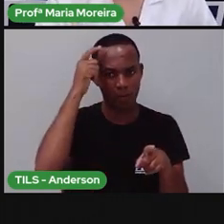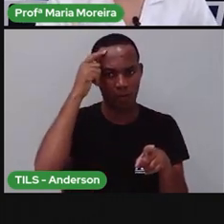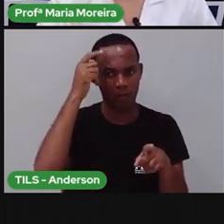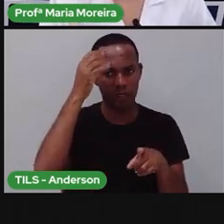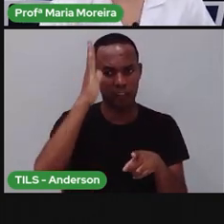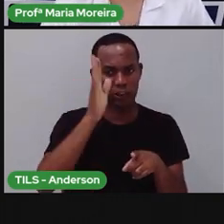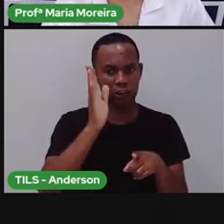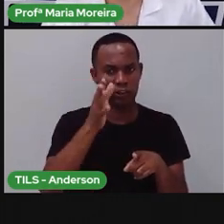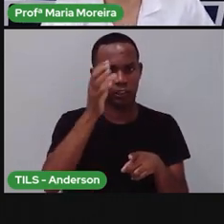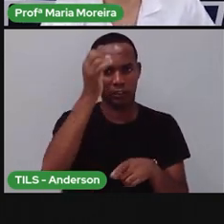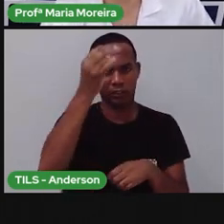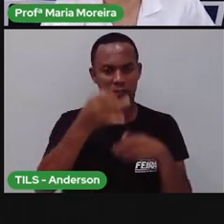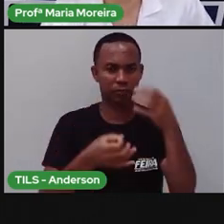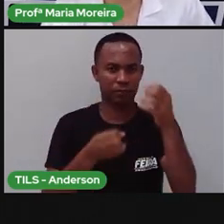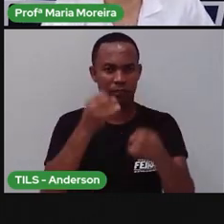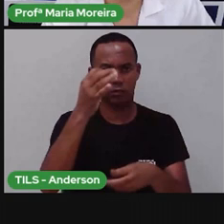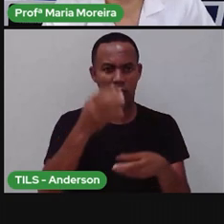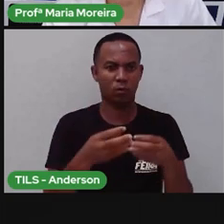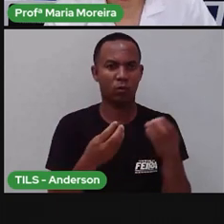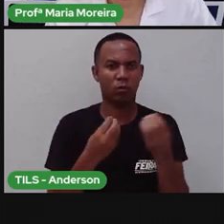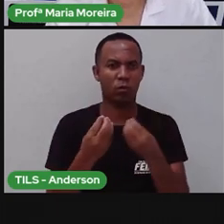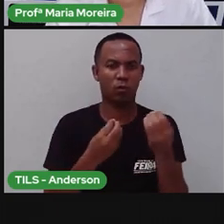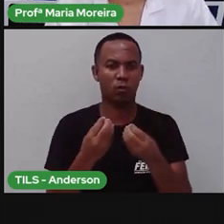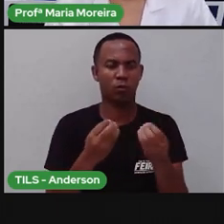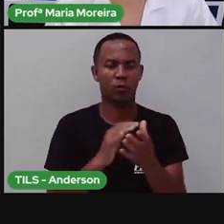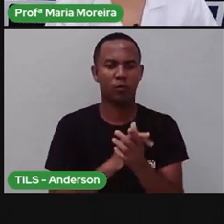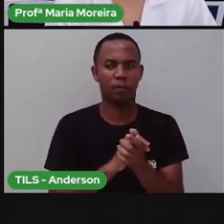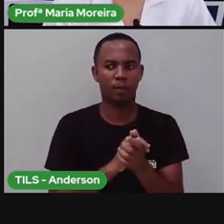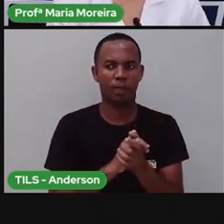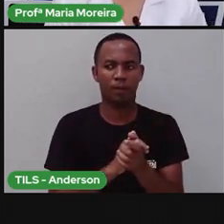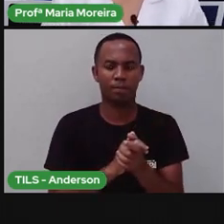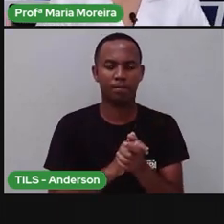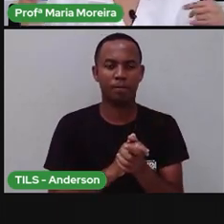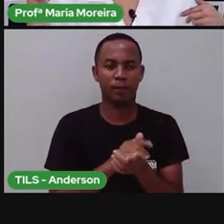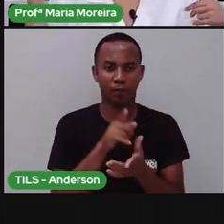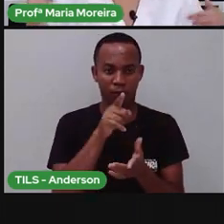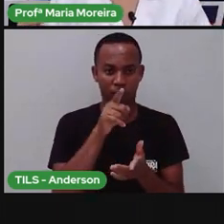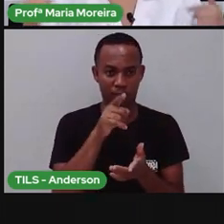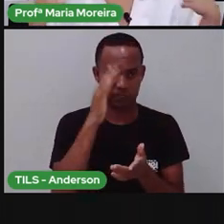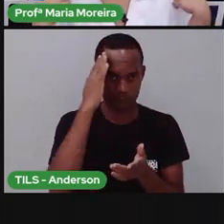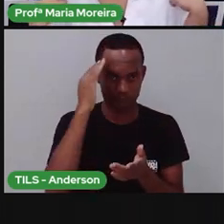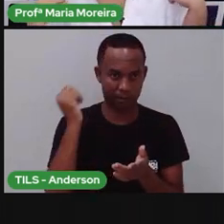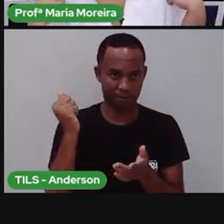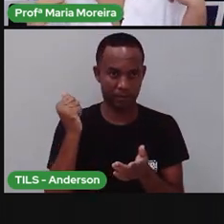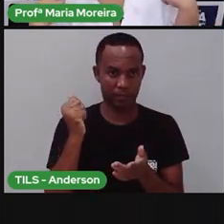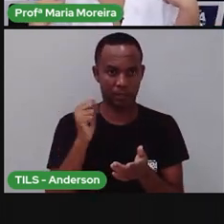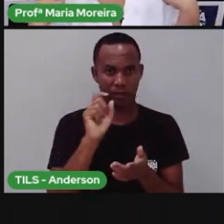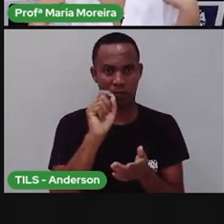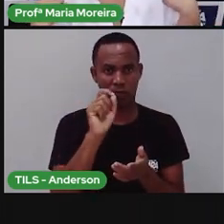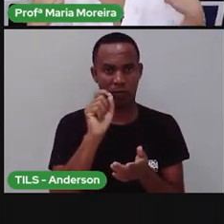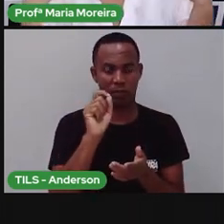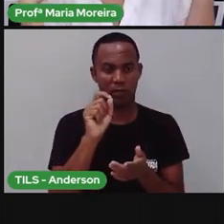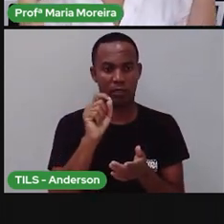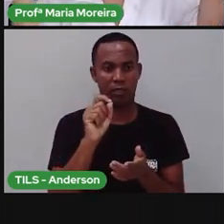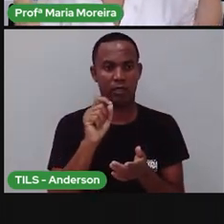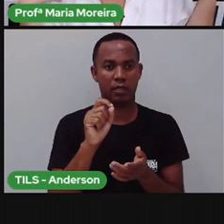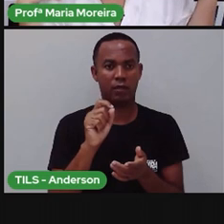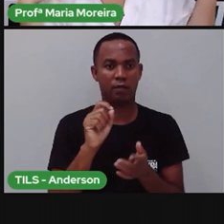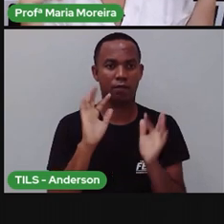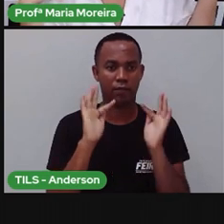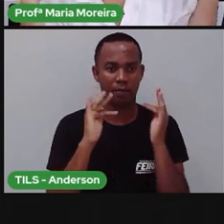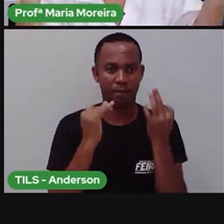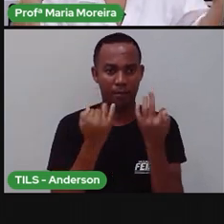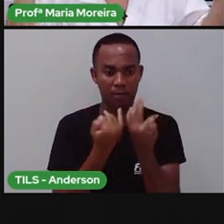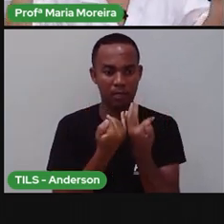falou aqui. Tá? Vamos lá pras nossas tradições. E outra, você sabia, Anderson, que a minha tradição, a tradição da minha